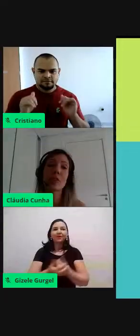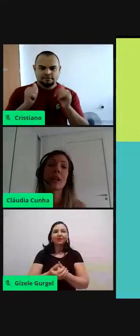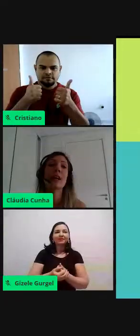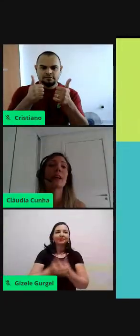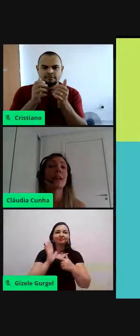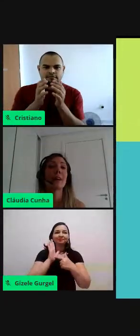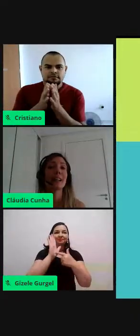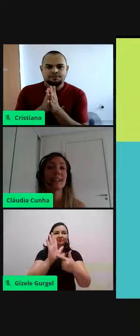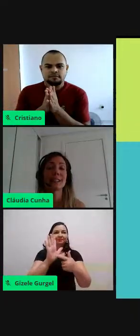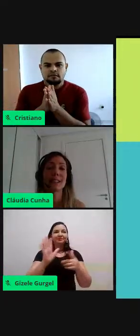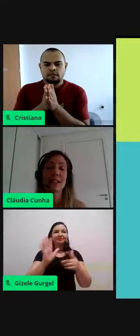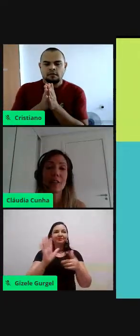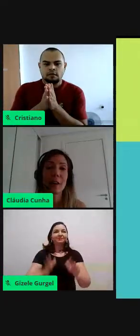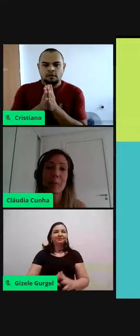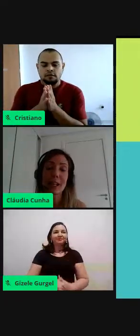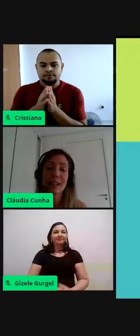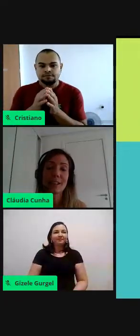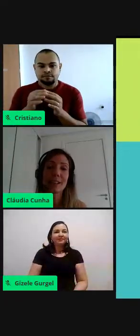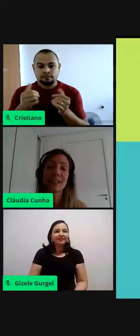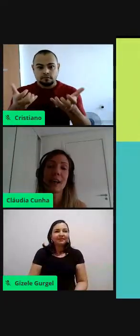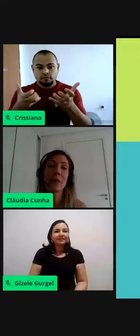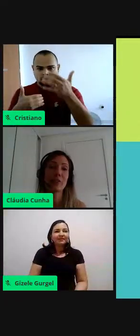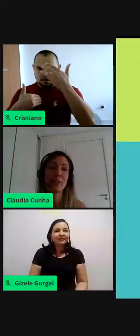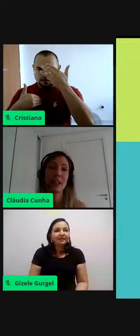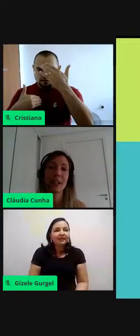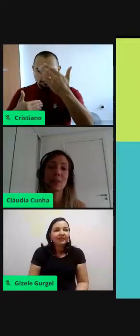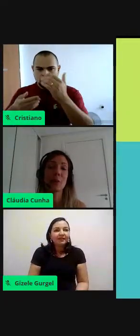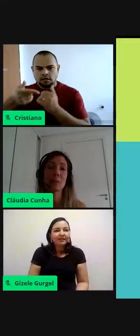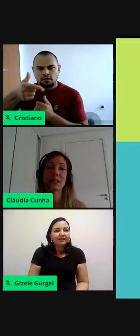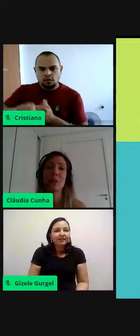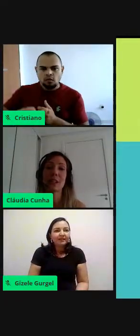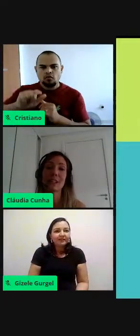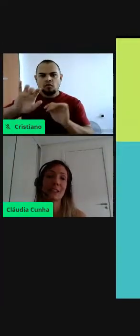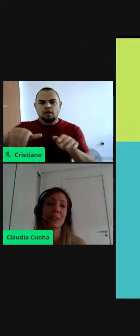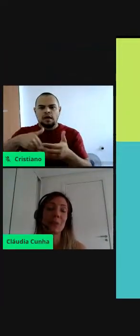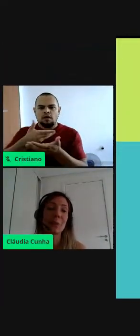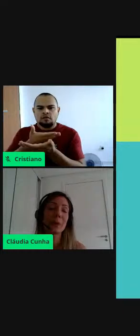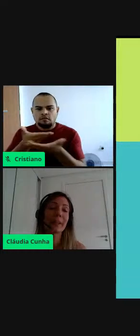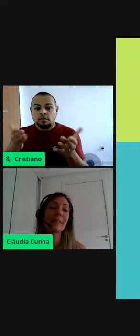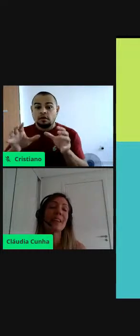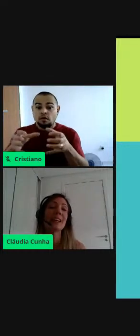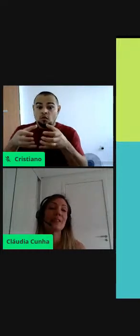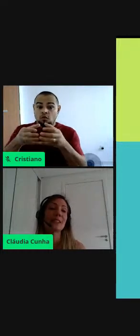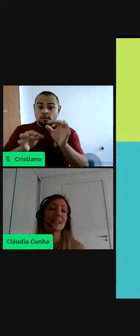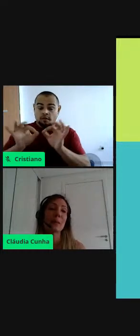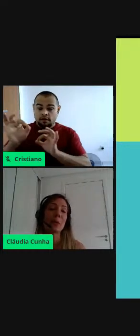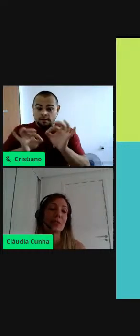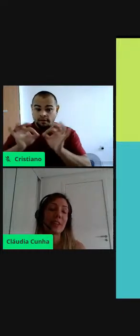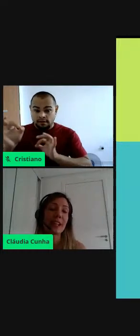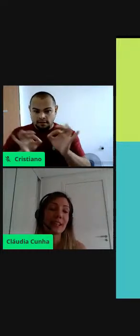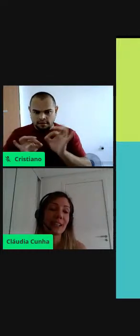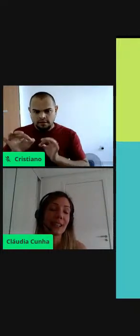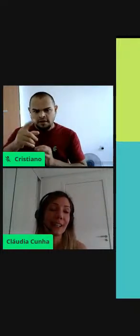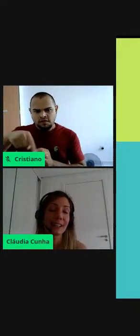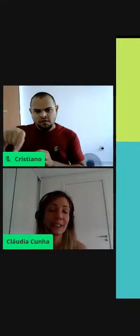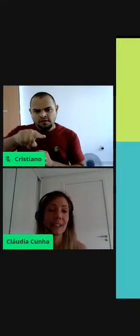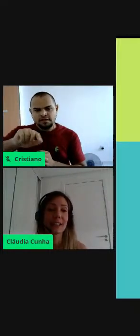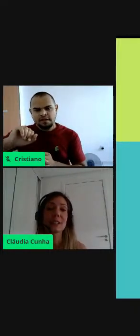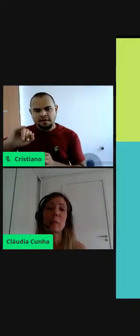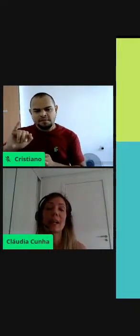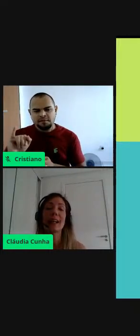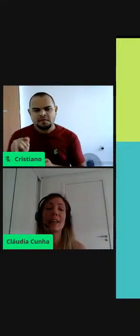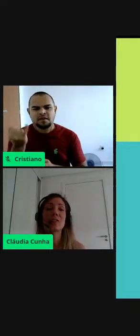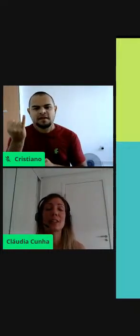antes, quero agradecer novamente, ao evento, à comissão organizadora, que vocês aproveitem, né,